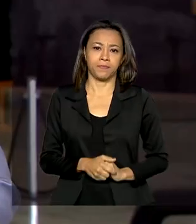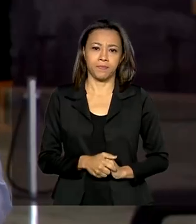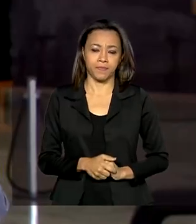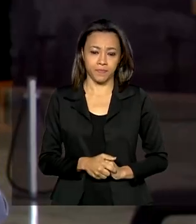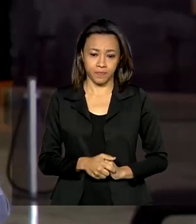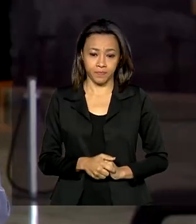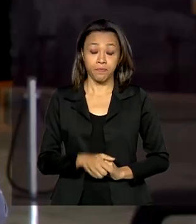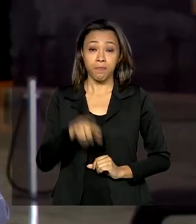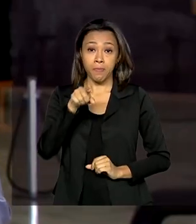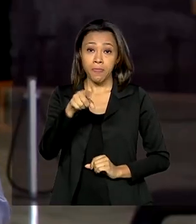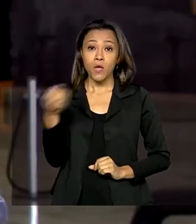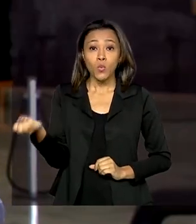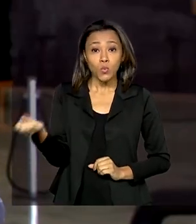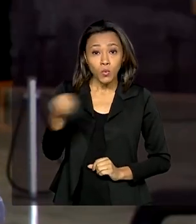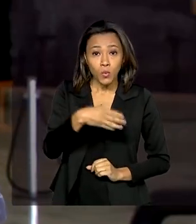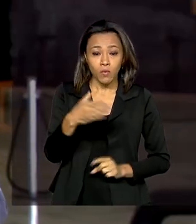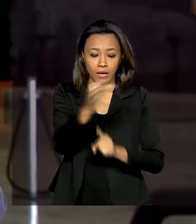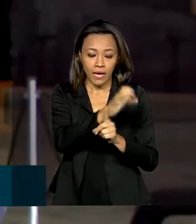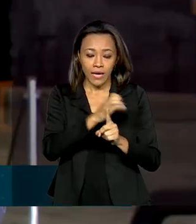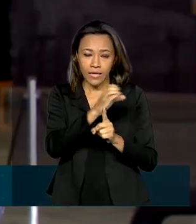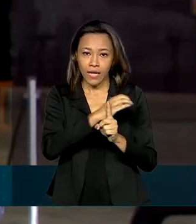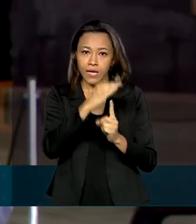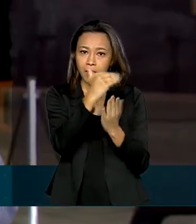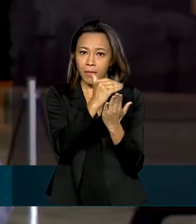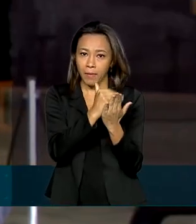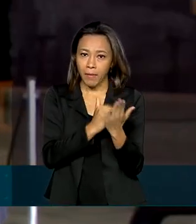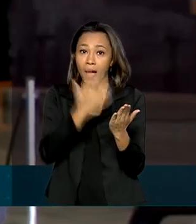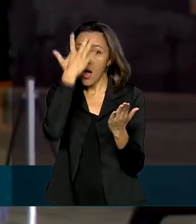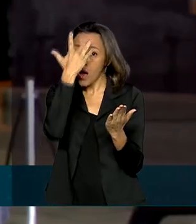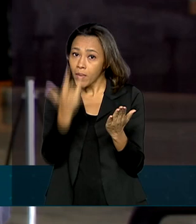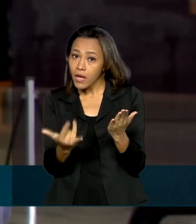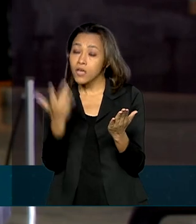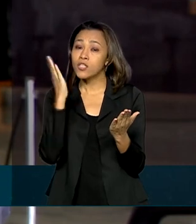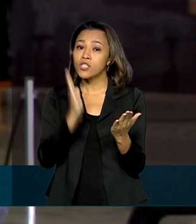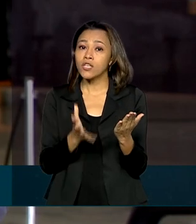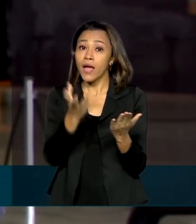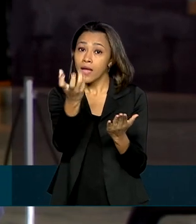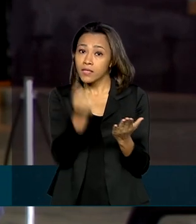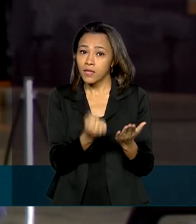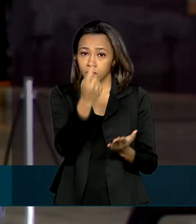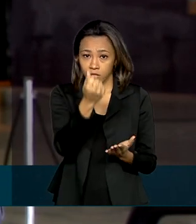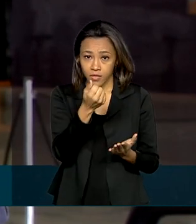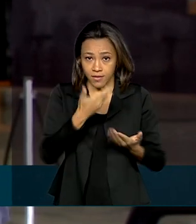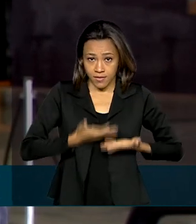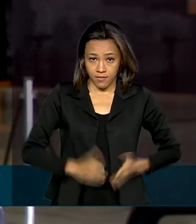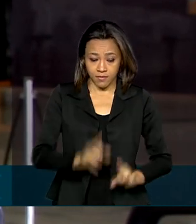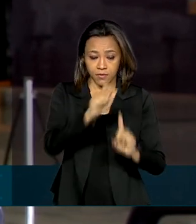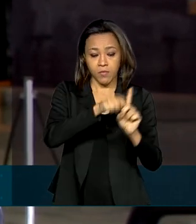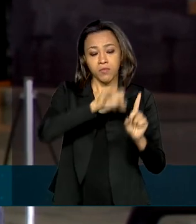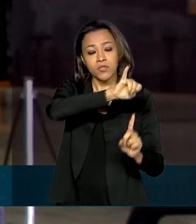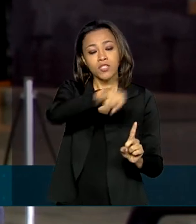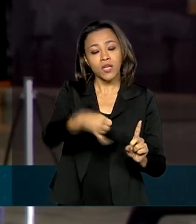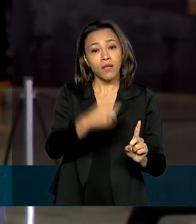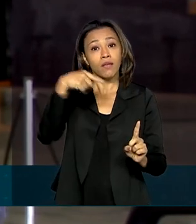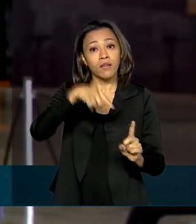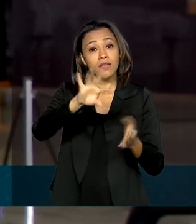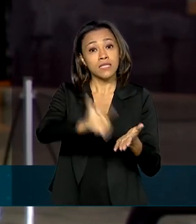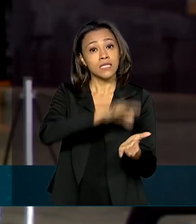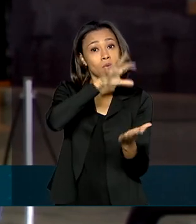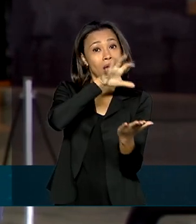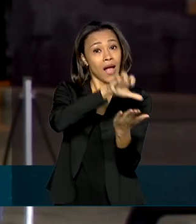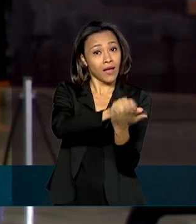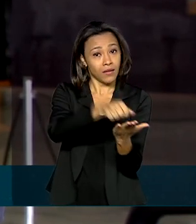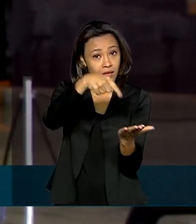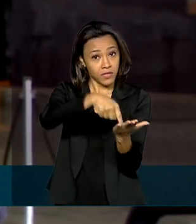De acordo com o novo calendário, recebem amanhã o auxílio extensão os nascidos em janeiro. São integrantes do Cadastro Único e que